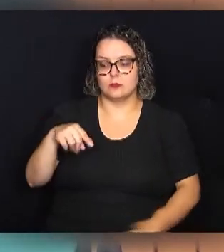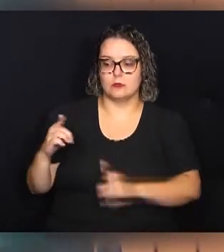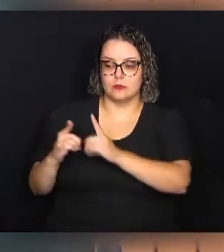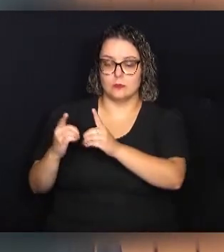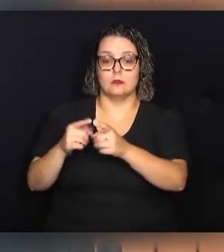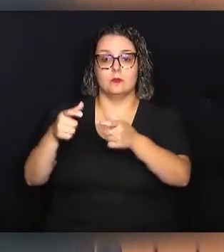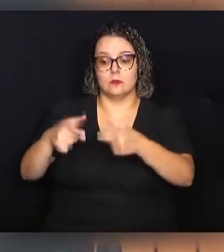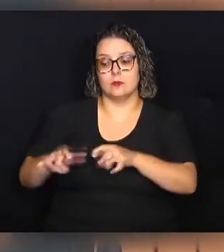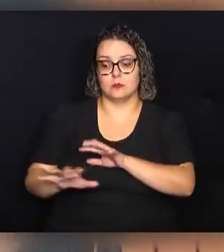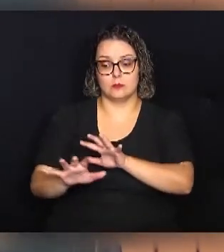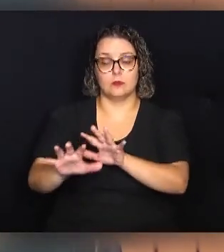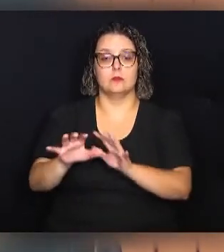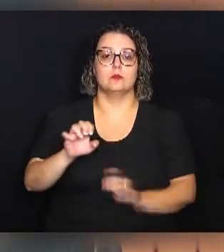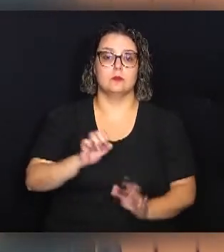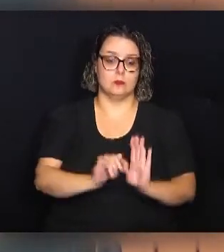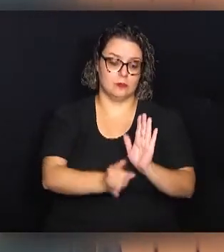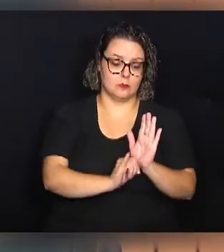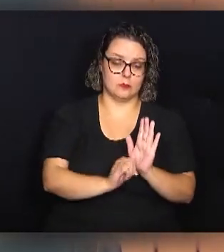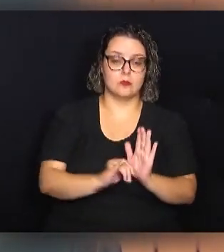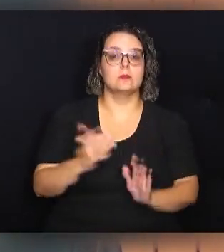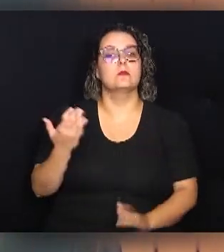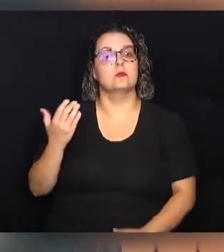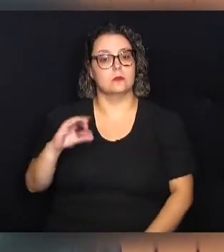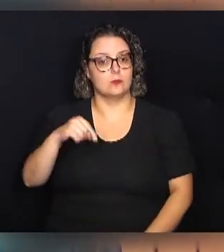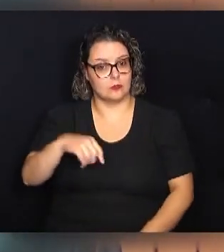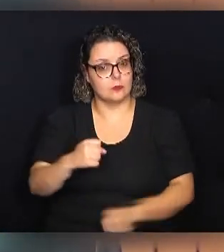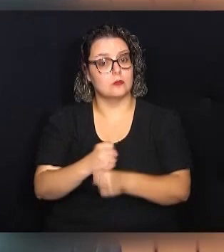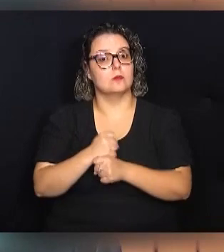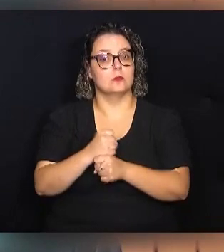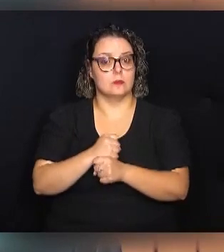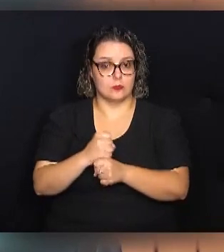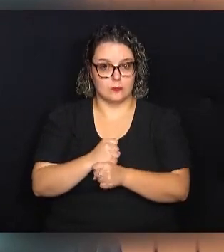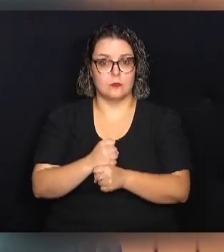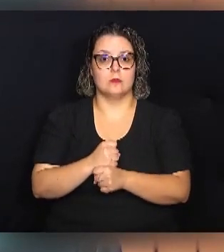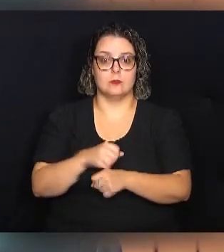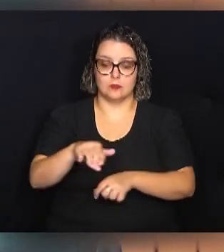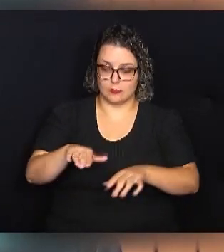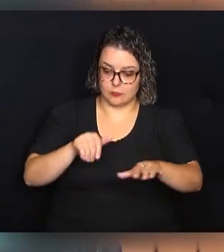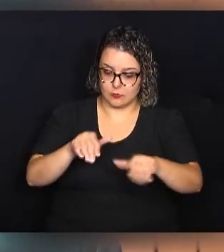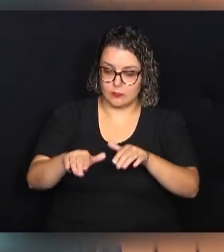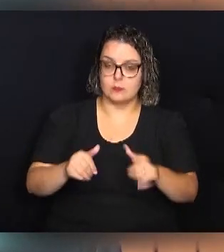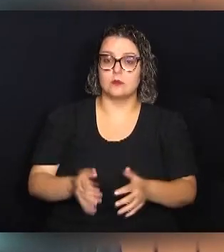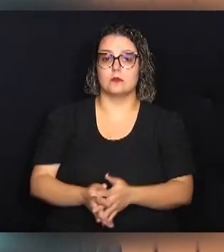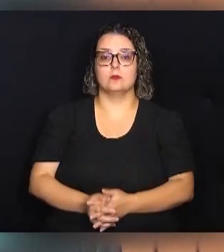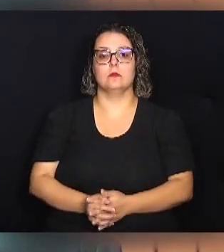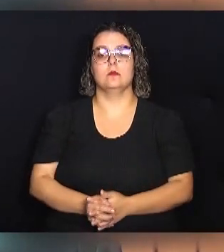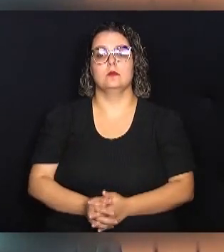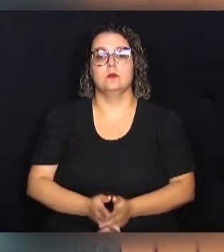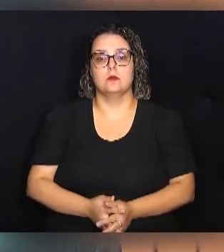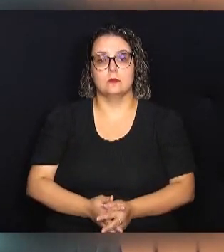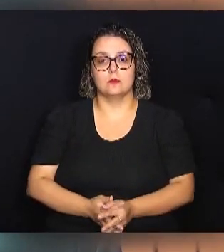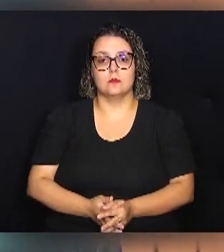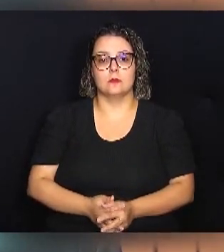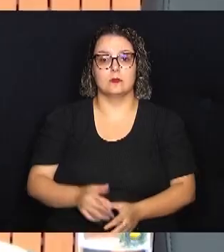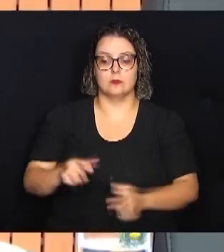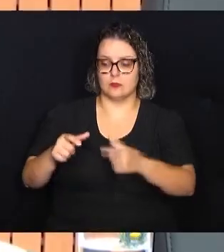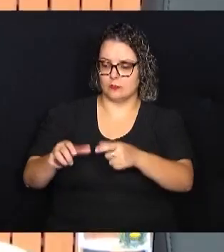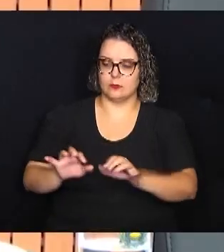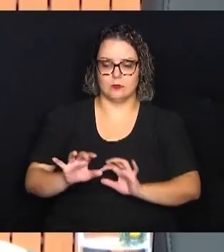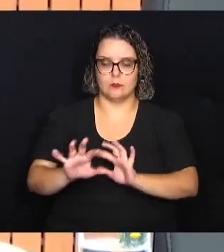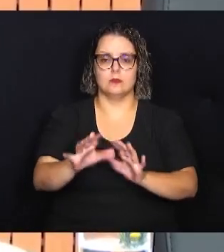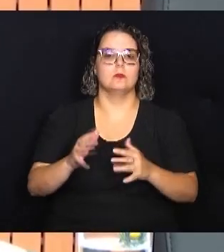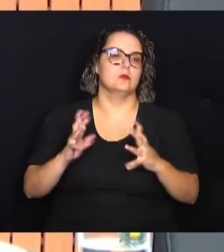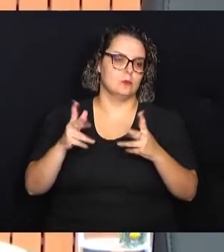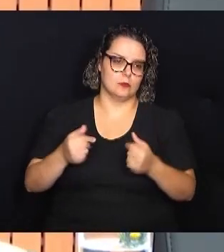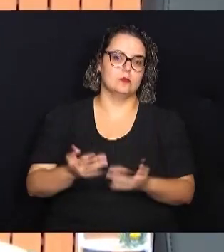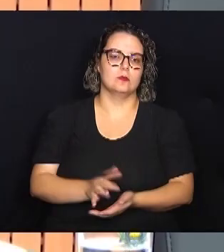edital que a gente já vai lançar este ano de chamamento, para os blocos, para tudo mais. Para o